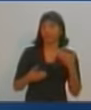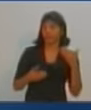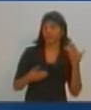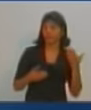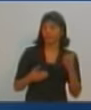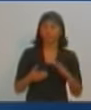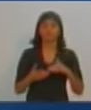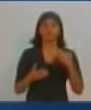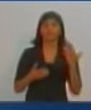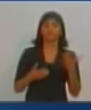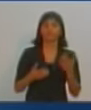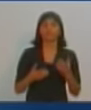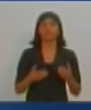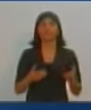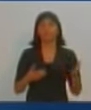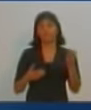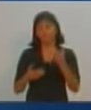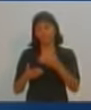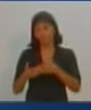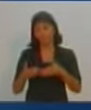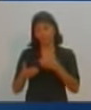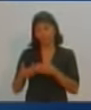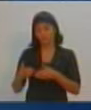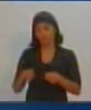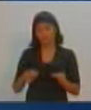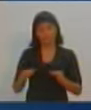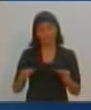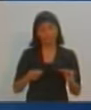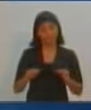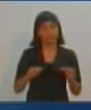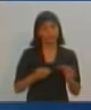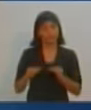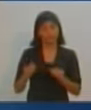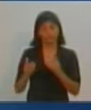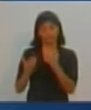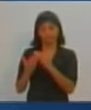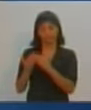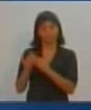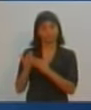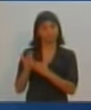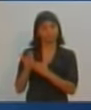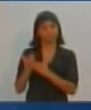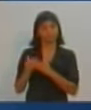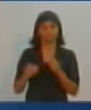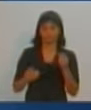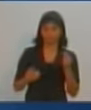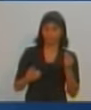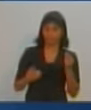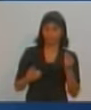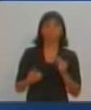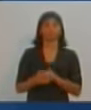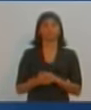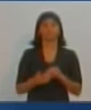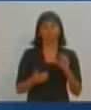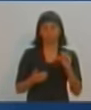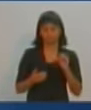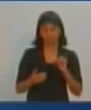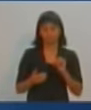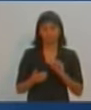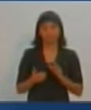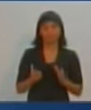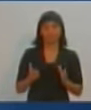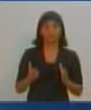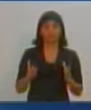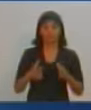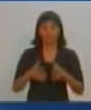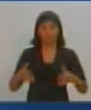intervenções em vias públicas. Não há necessidade de muito investimento, apenas a transposição